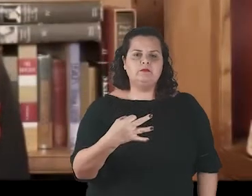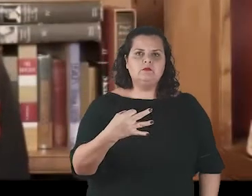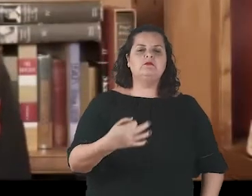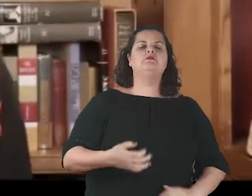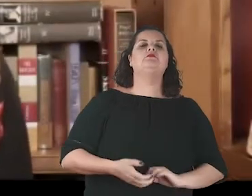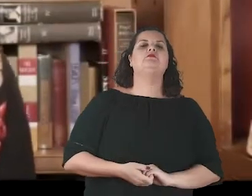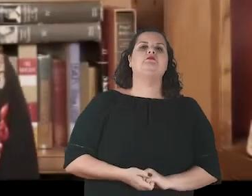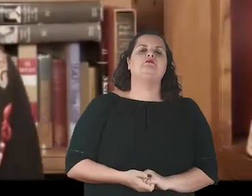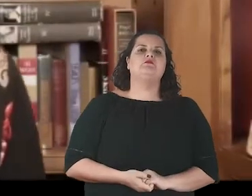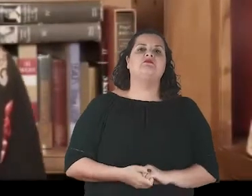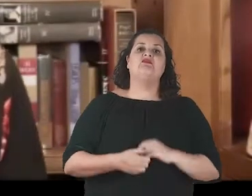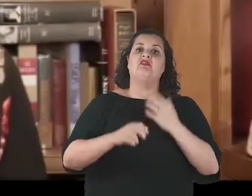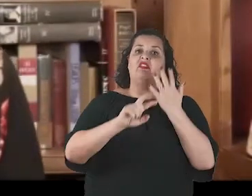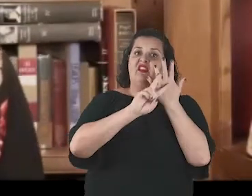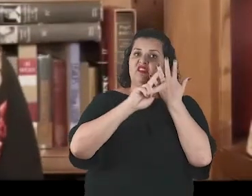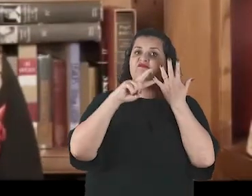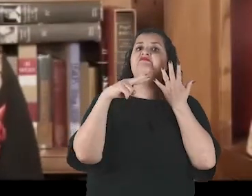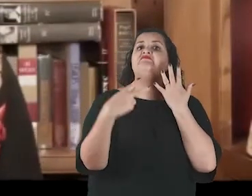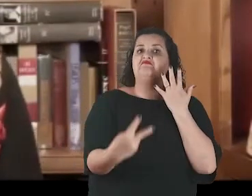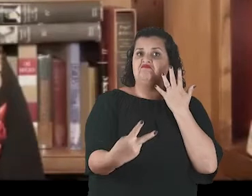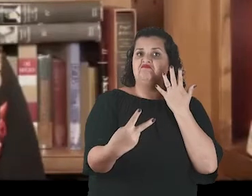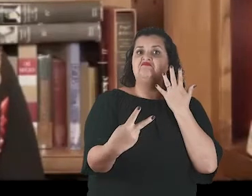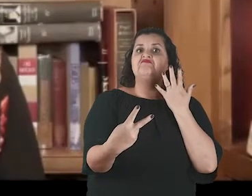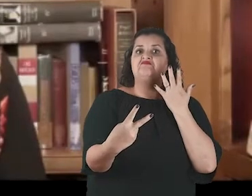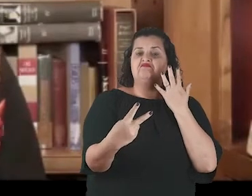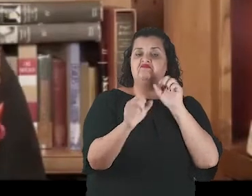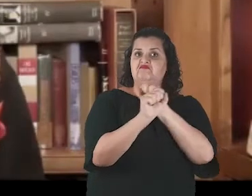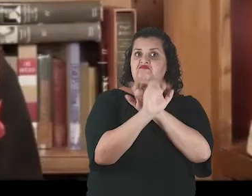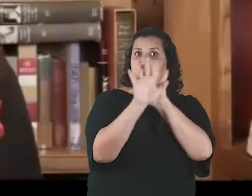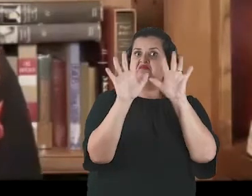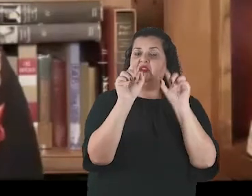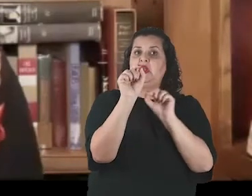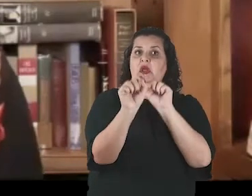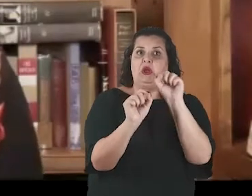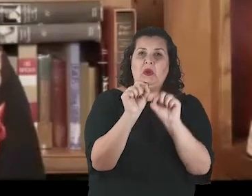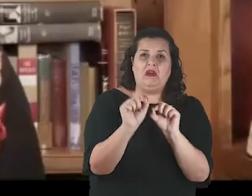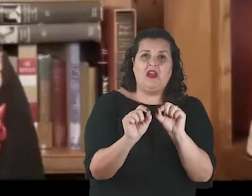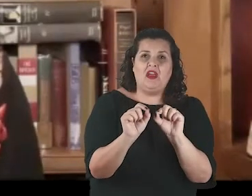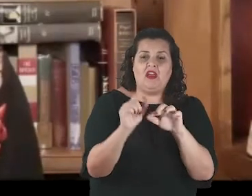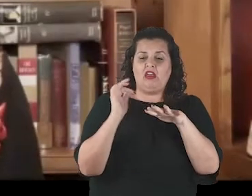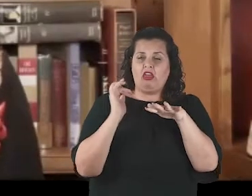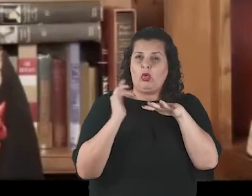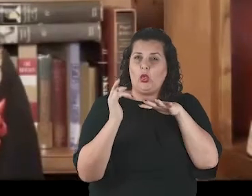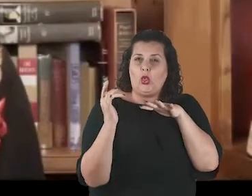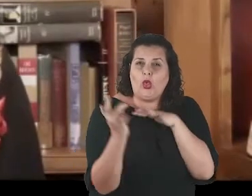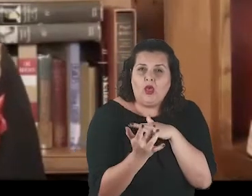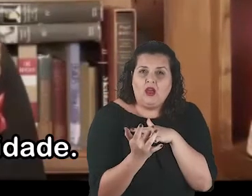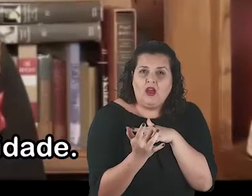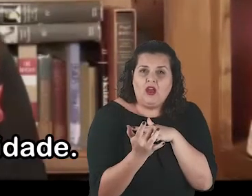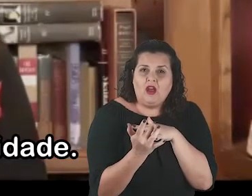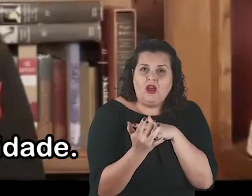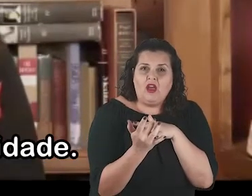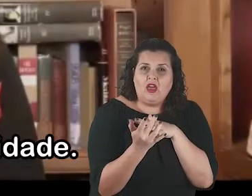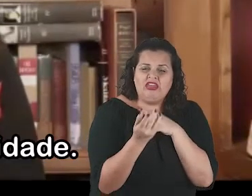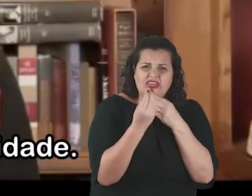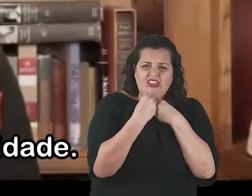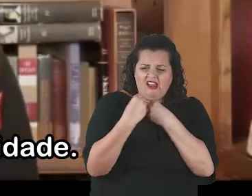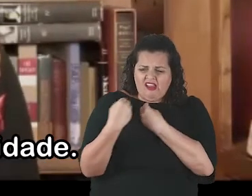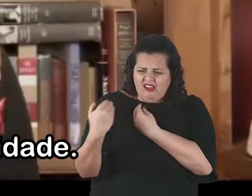ficam claras em vários estudos sobre a carga emocional que as mídias sociais trazem para os jovens.